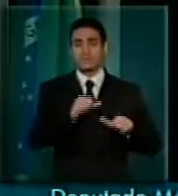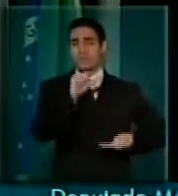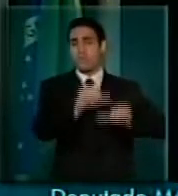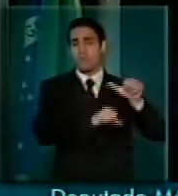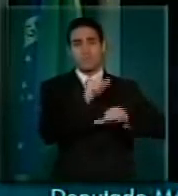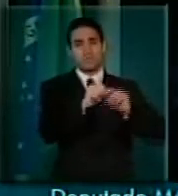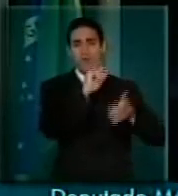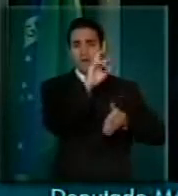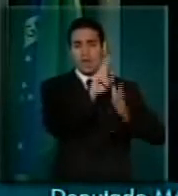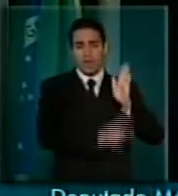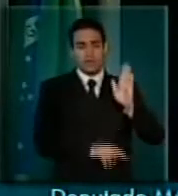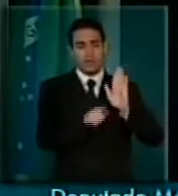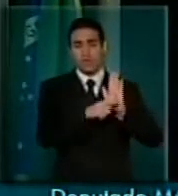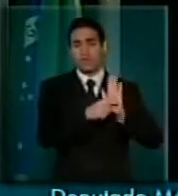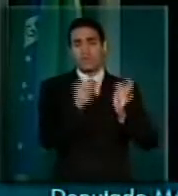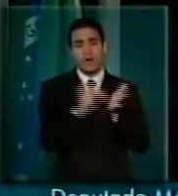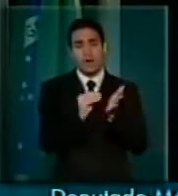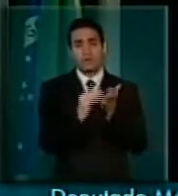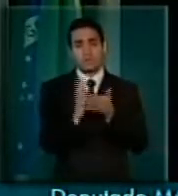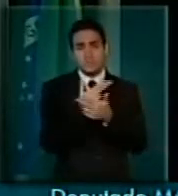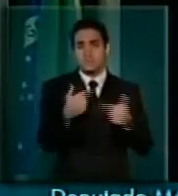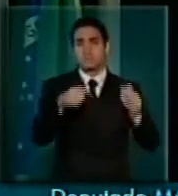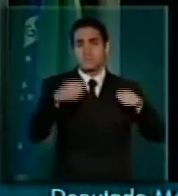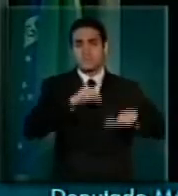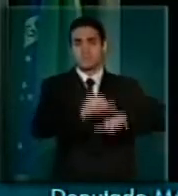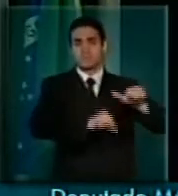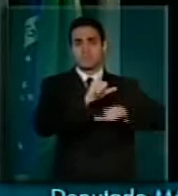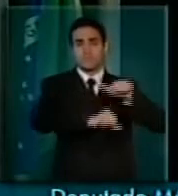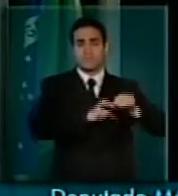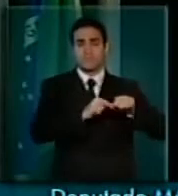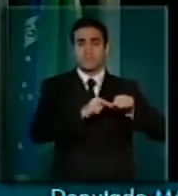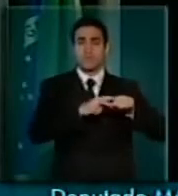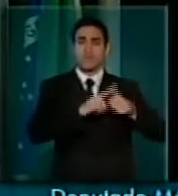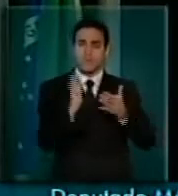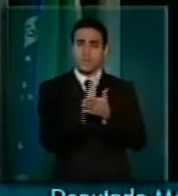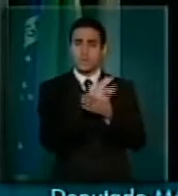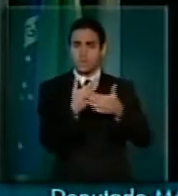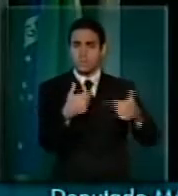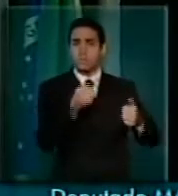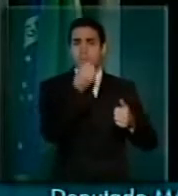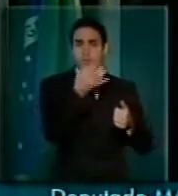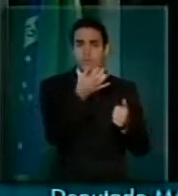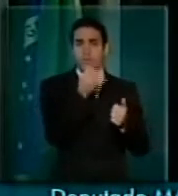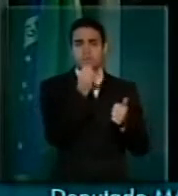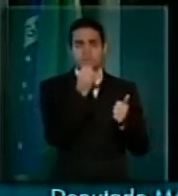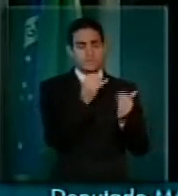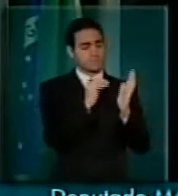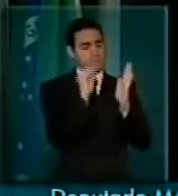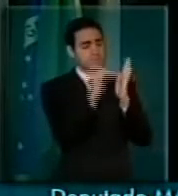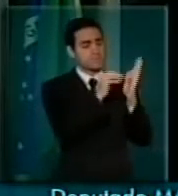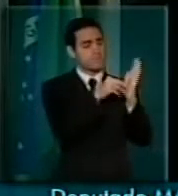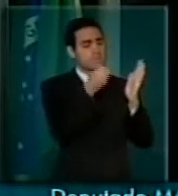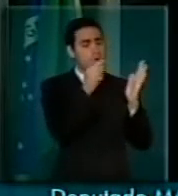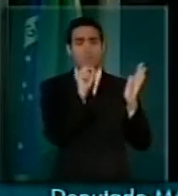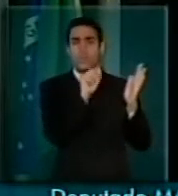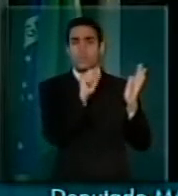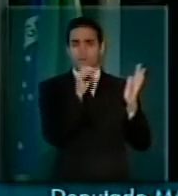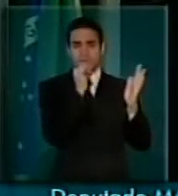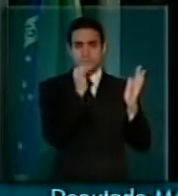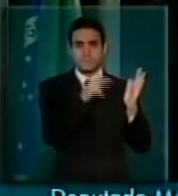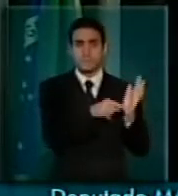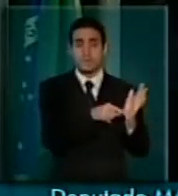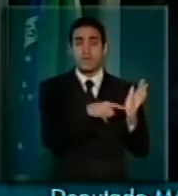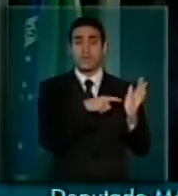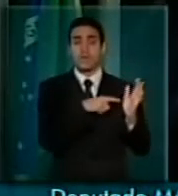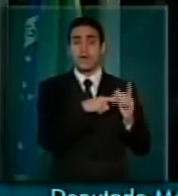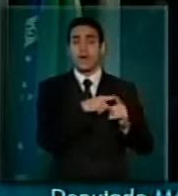destaco vantagens. Uma delas é